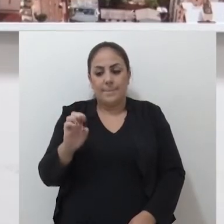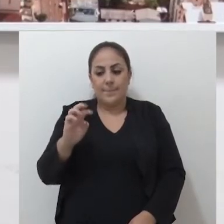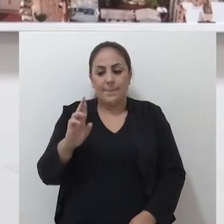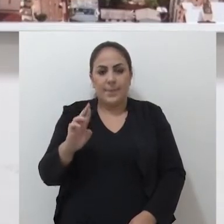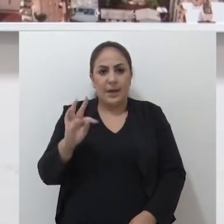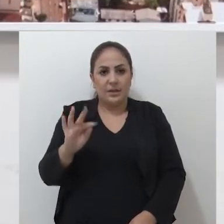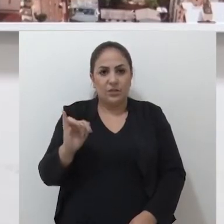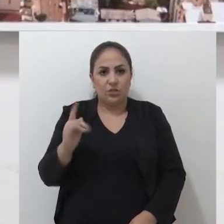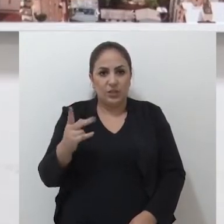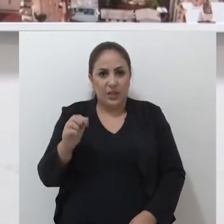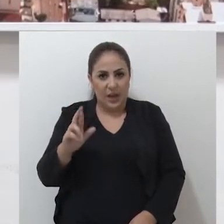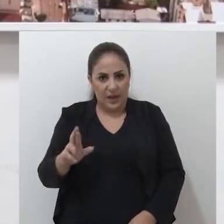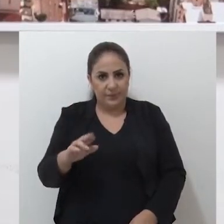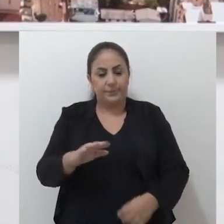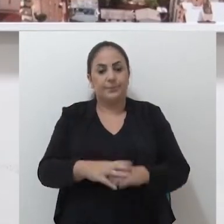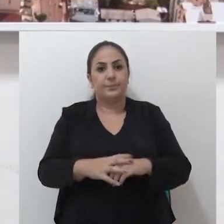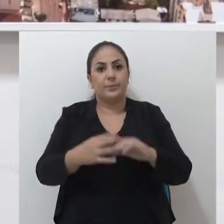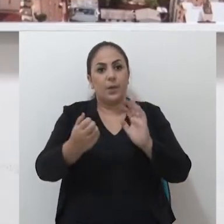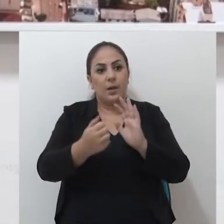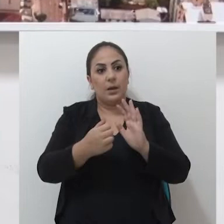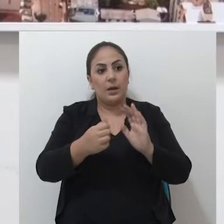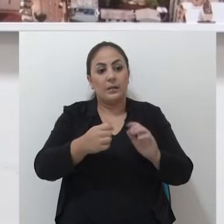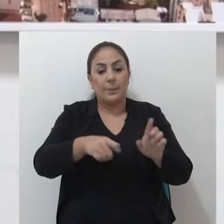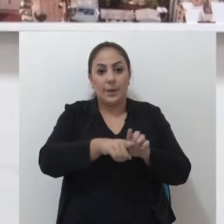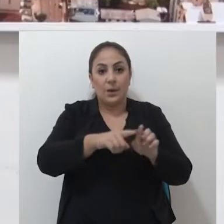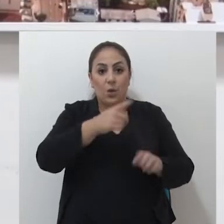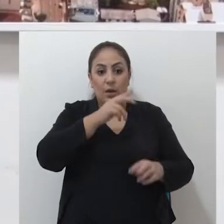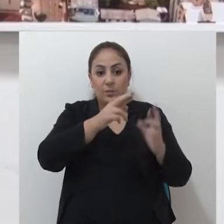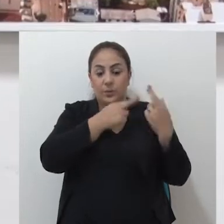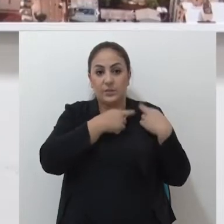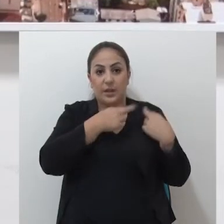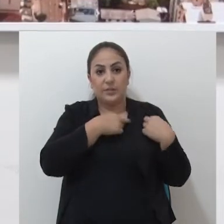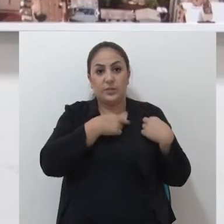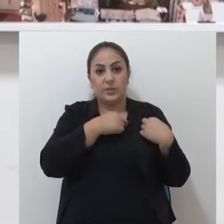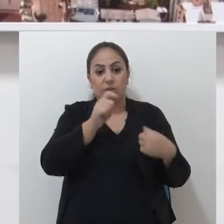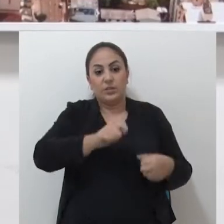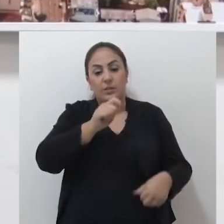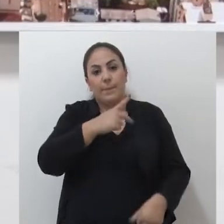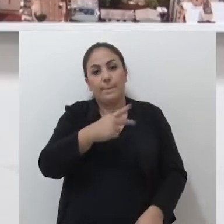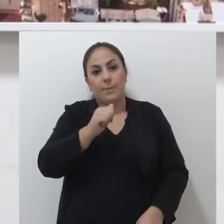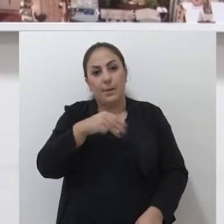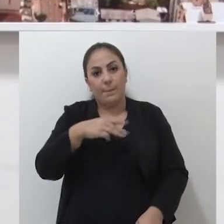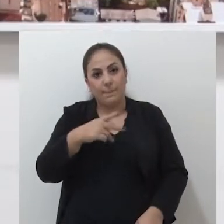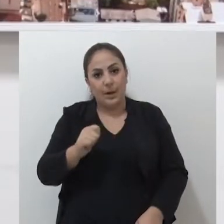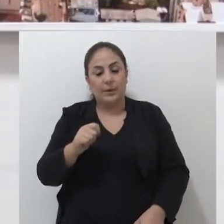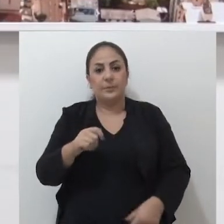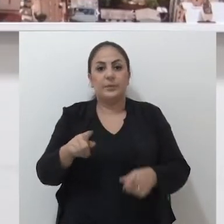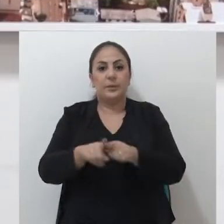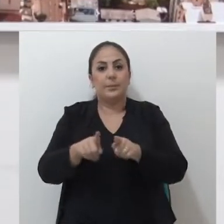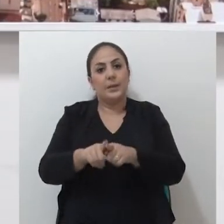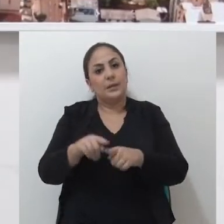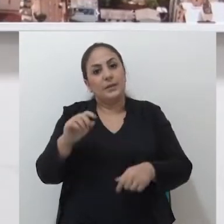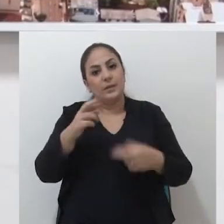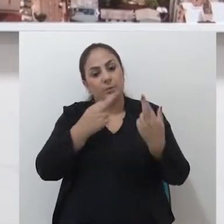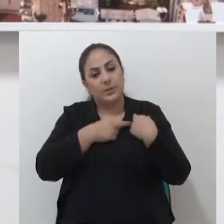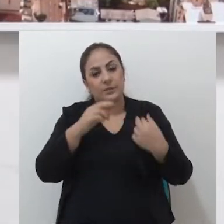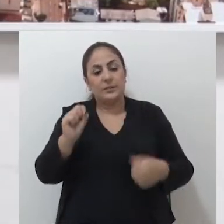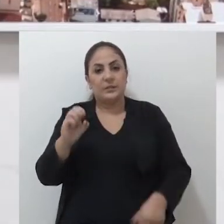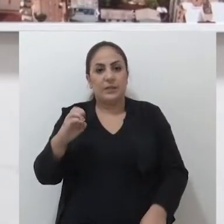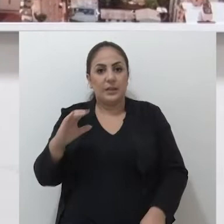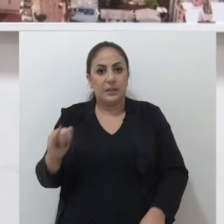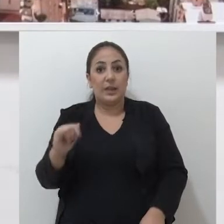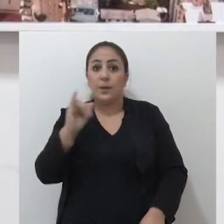da Bertie, o Marco, da Associação da Pampa e o Paulinho, da Moluse, do SEC. Então,